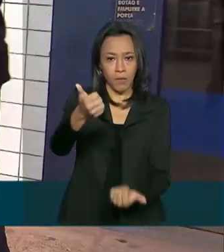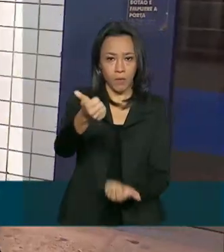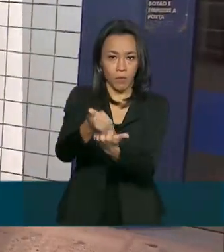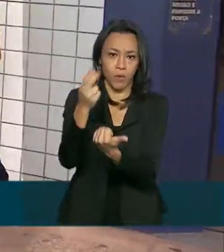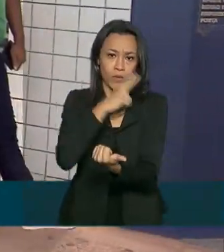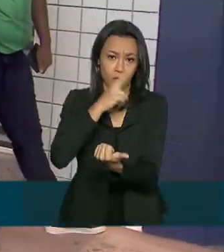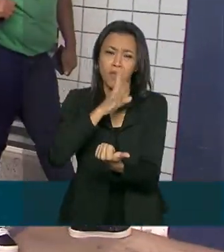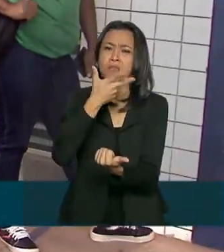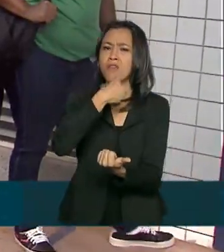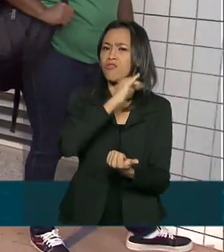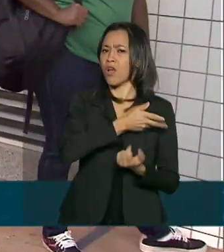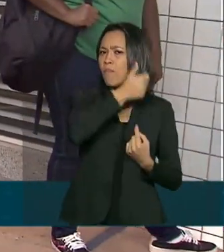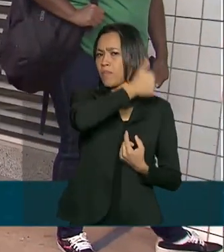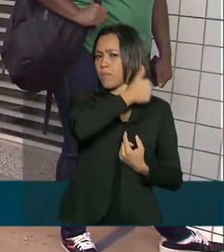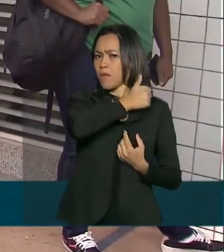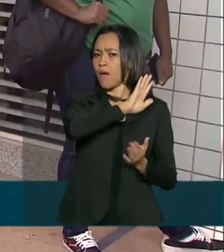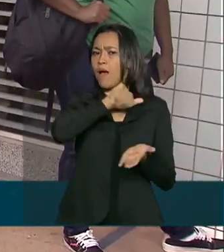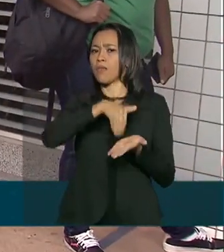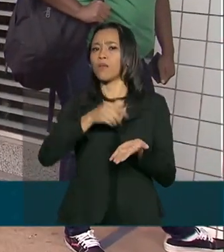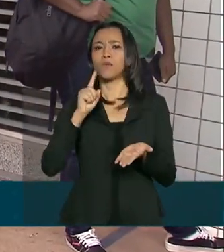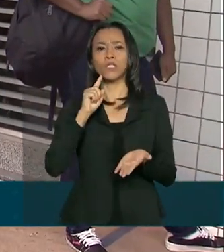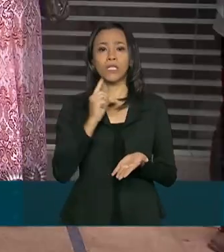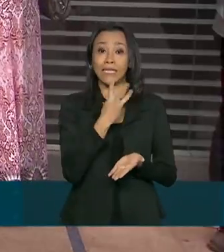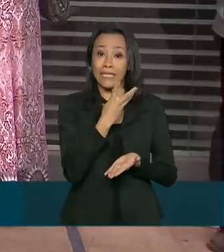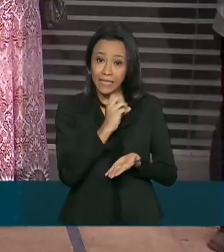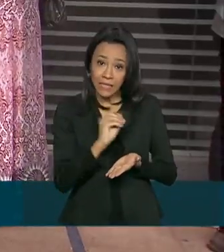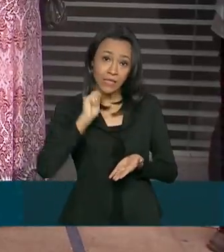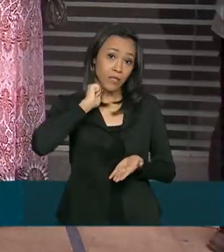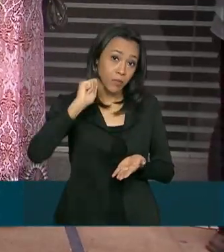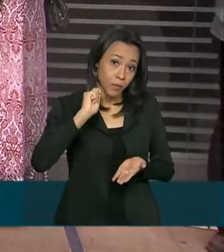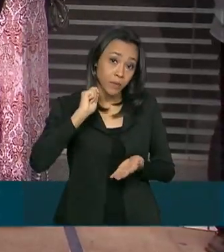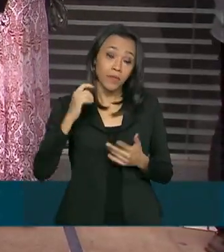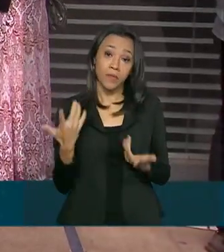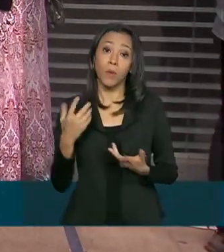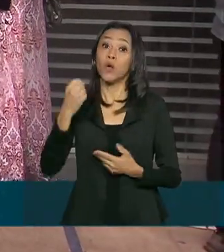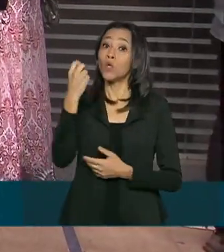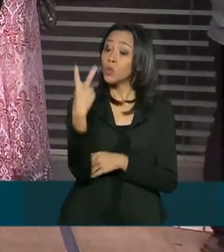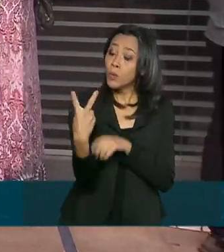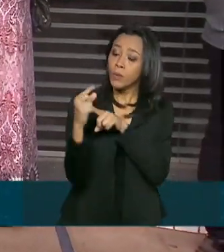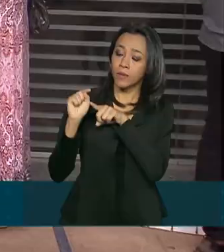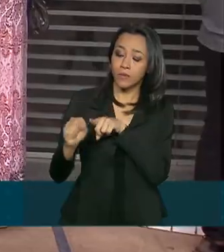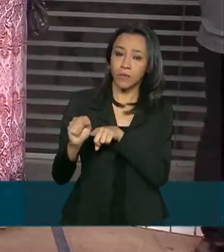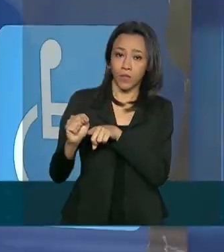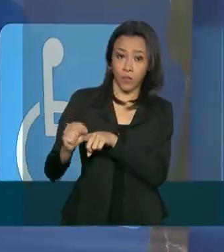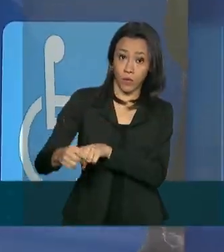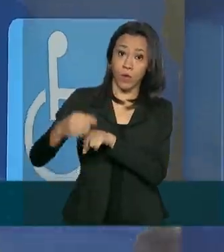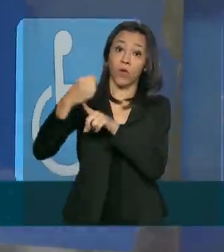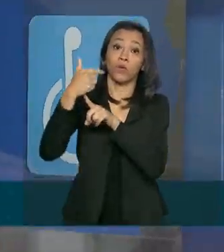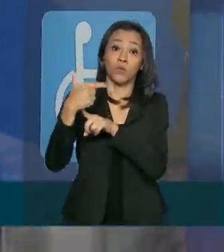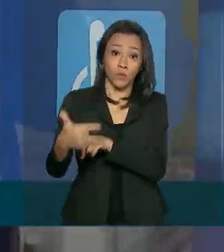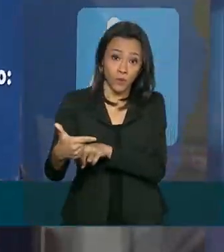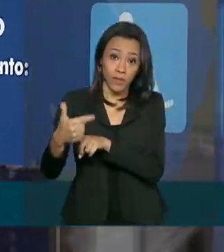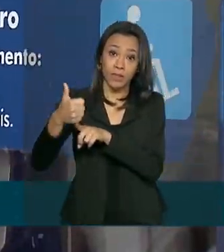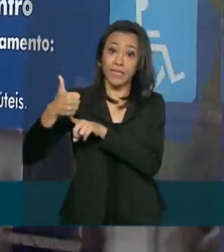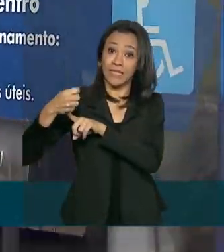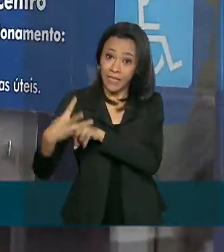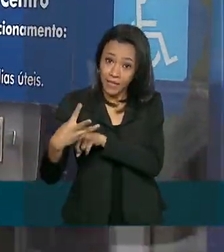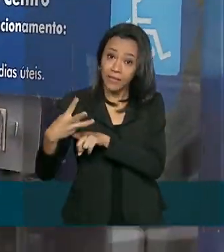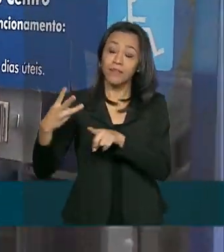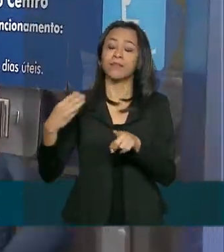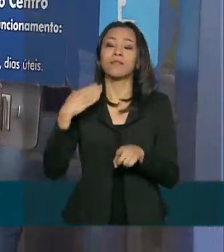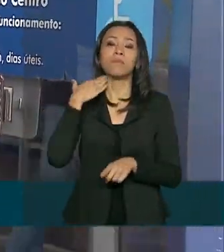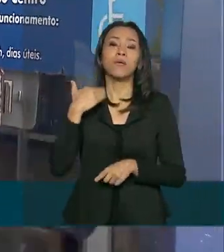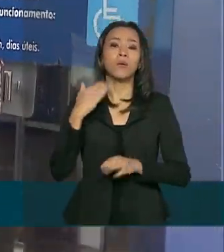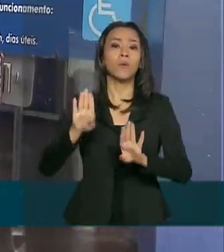recebeu a primeira parcela até o dia 30 de abril. Para isso,.213 agências da Caixa estarão